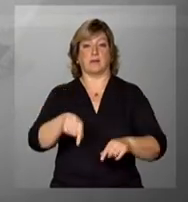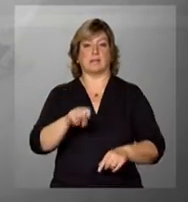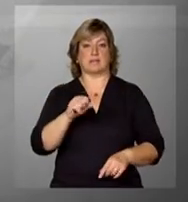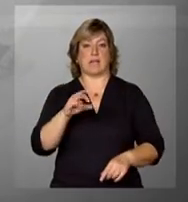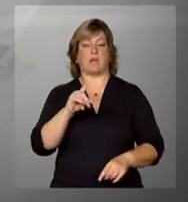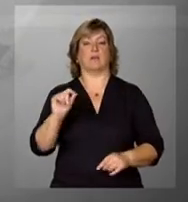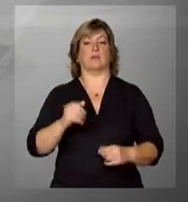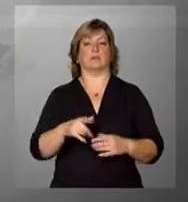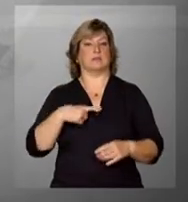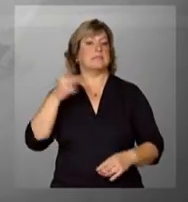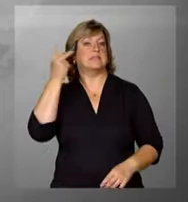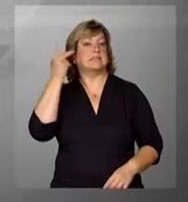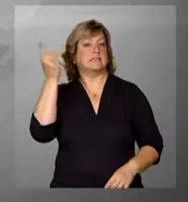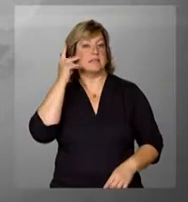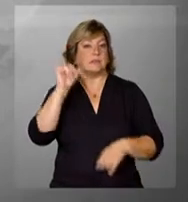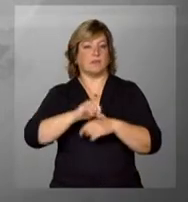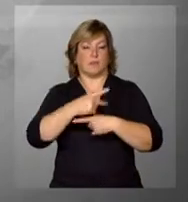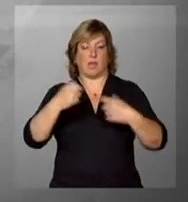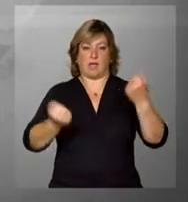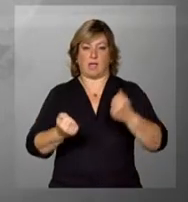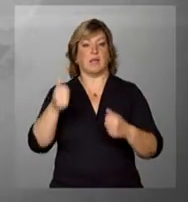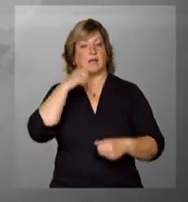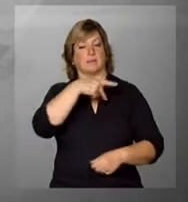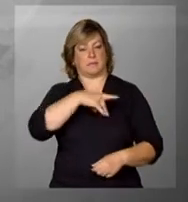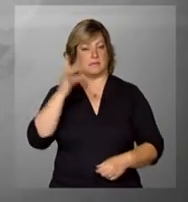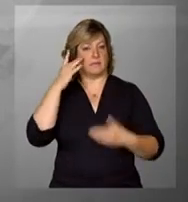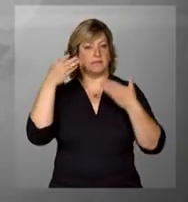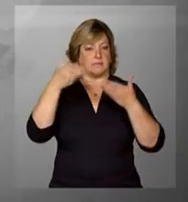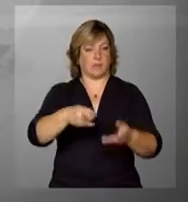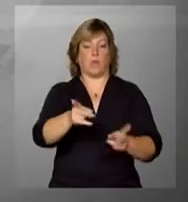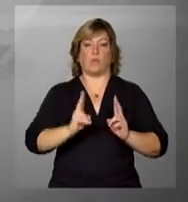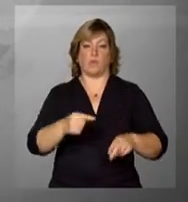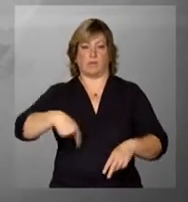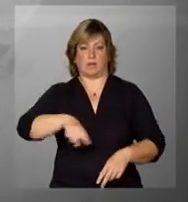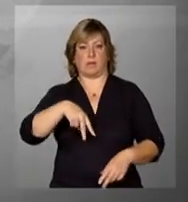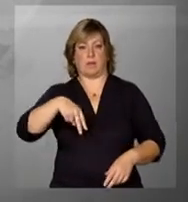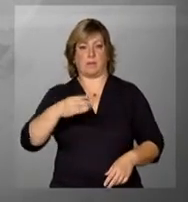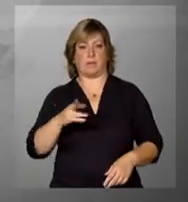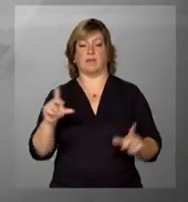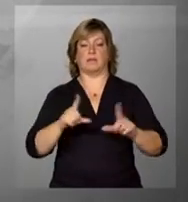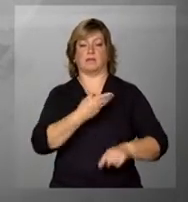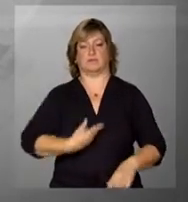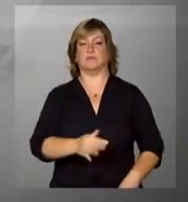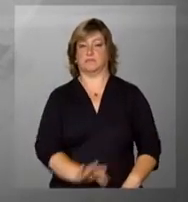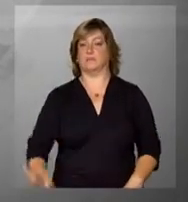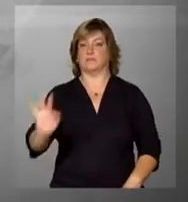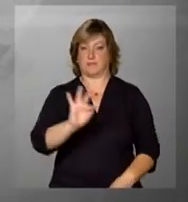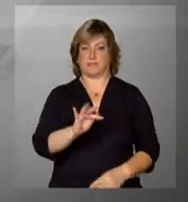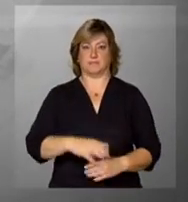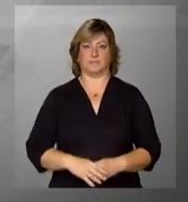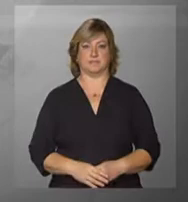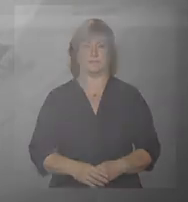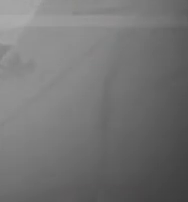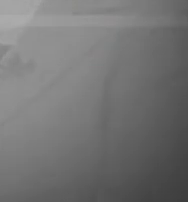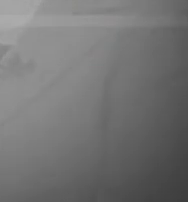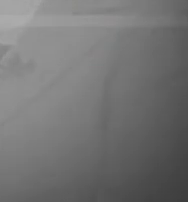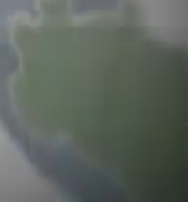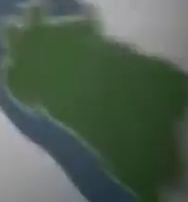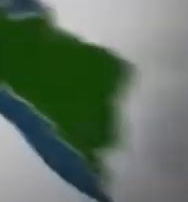Salão do Automóvel de São Paulo com a participação da presidenta Dilma Rousseff. Continue na NBR, a TV do Governo Federal. Tchau.